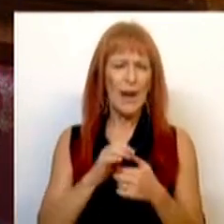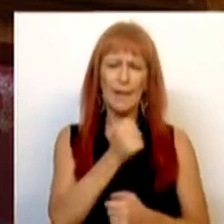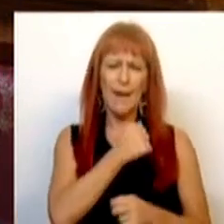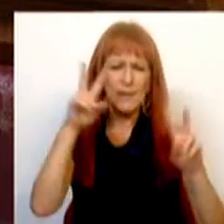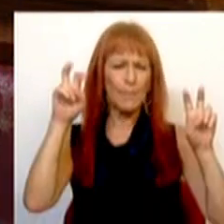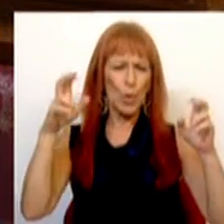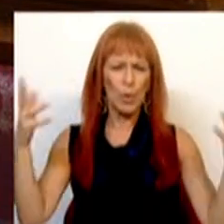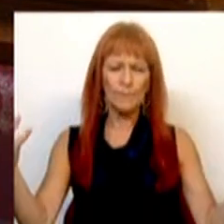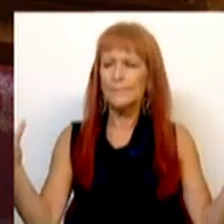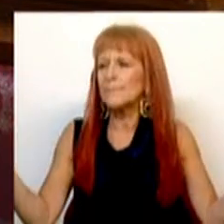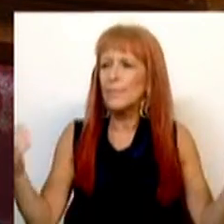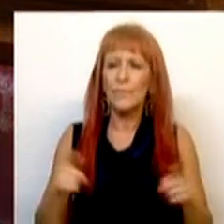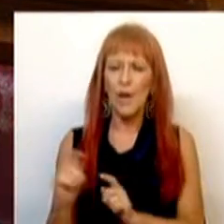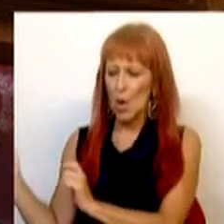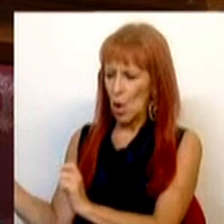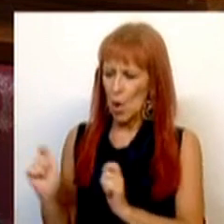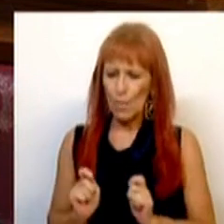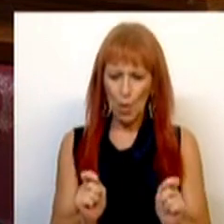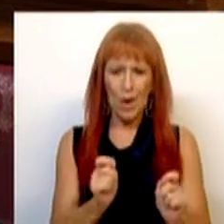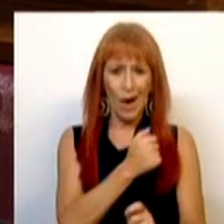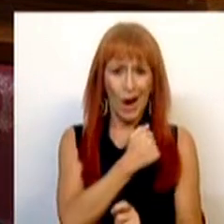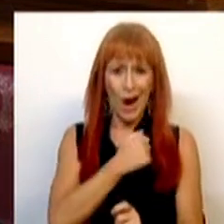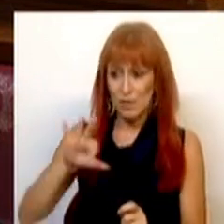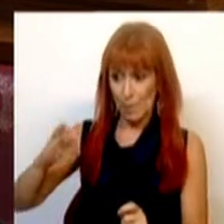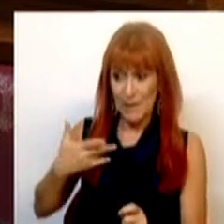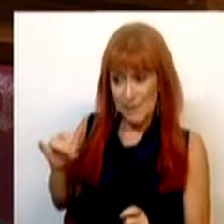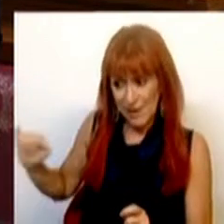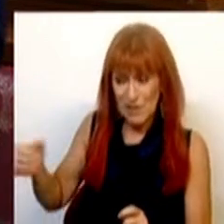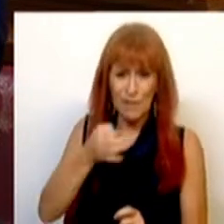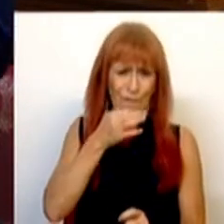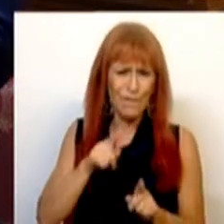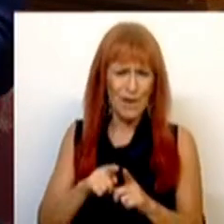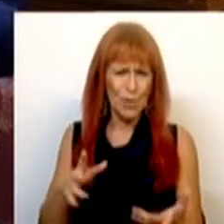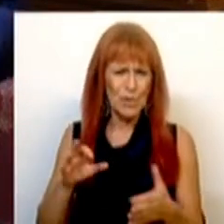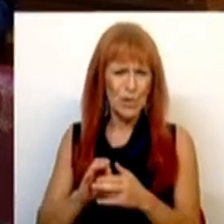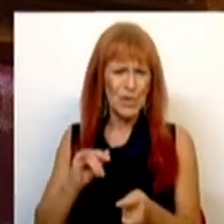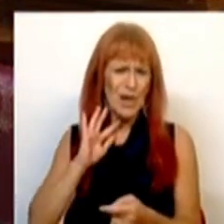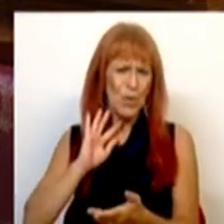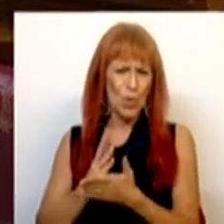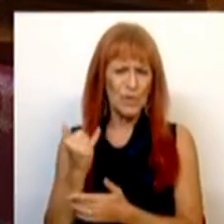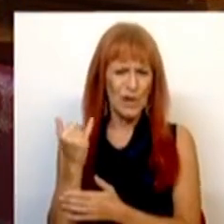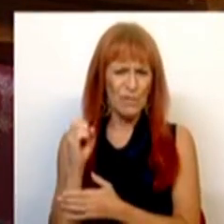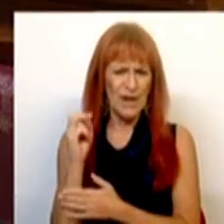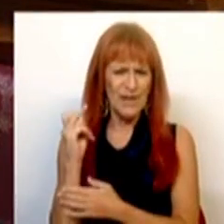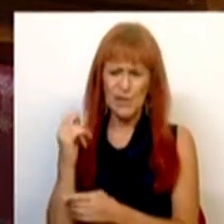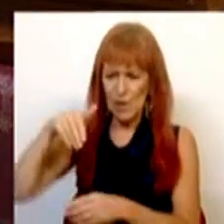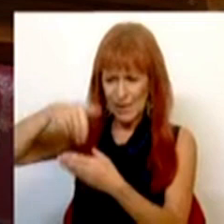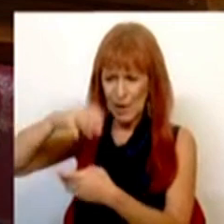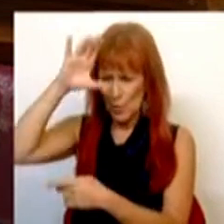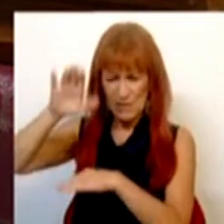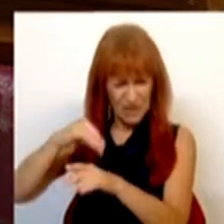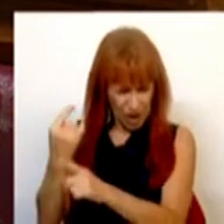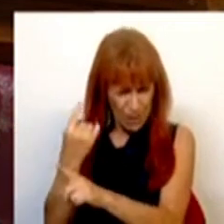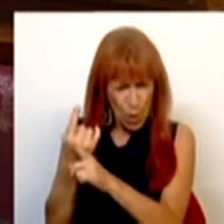habitação. É que o legado da habitação do PSD, o PSD fala como se nos últimos 20 anos, sempre que foi o Governo, tivesse feito